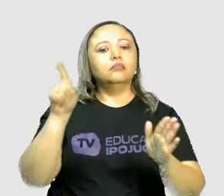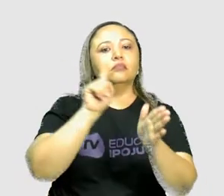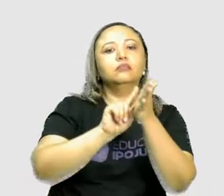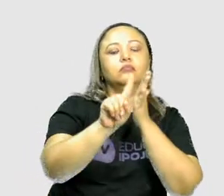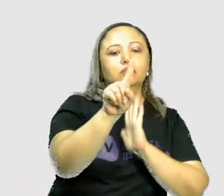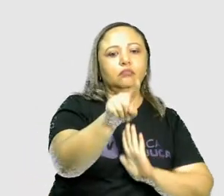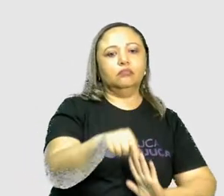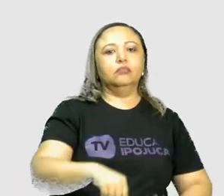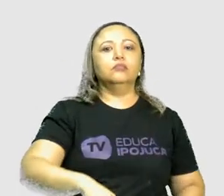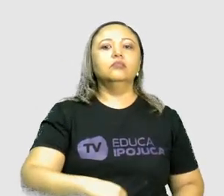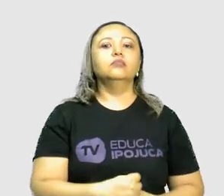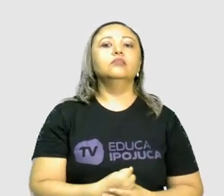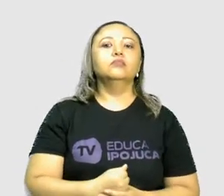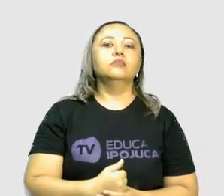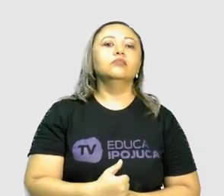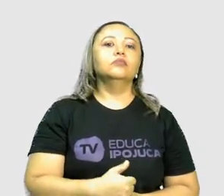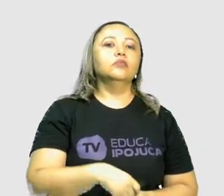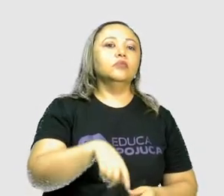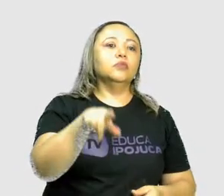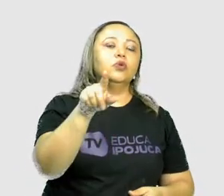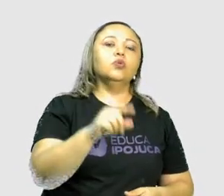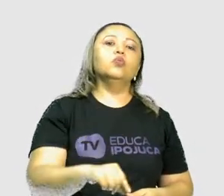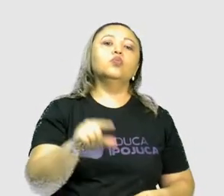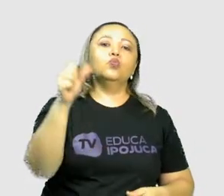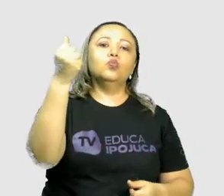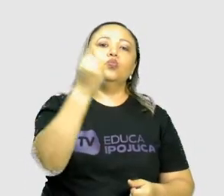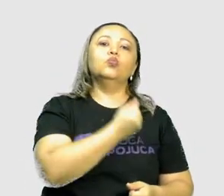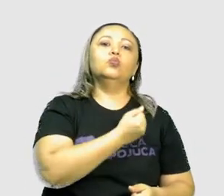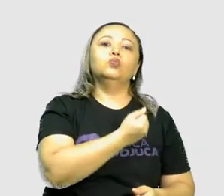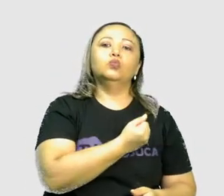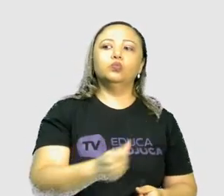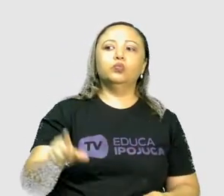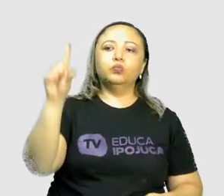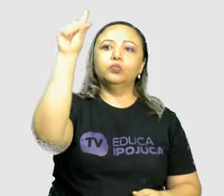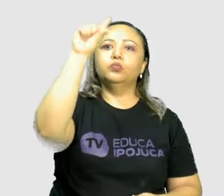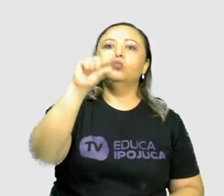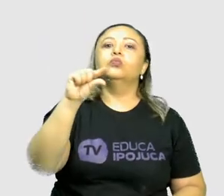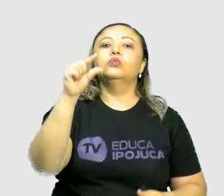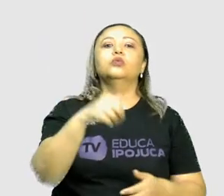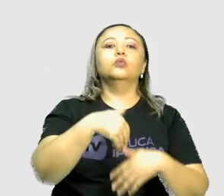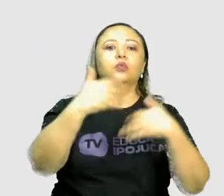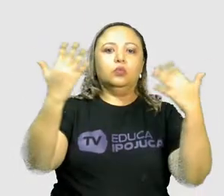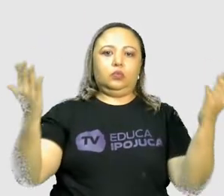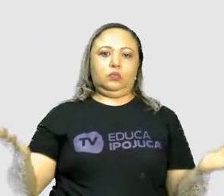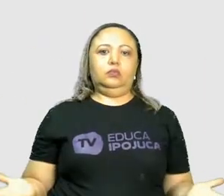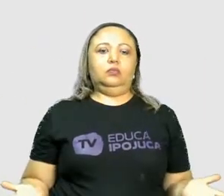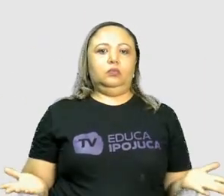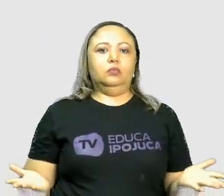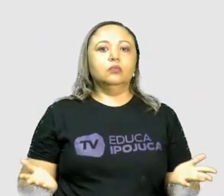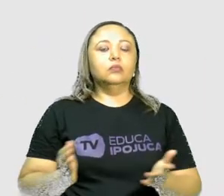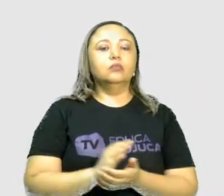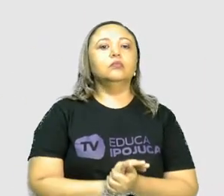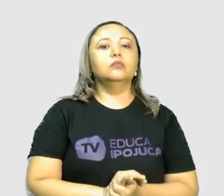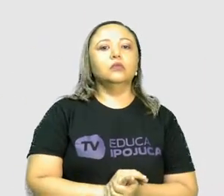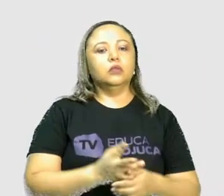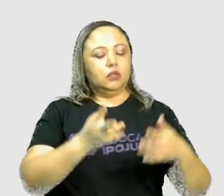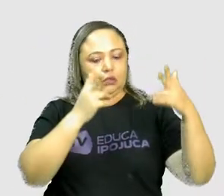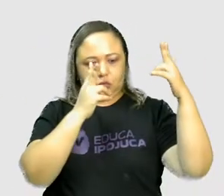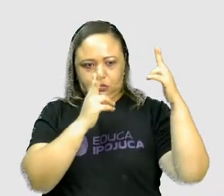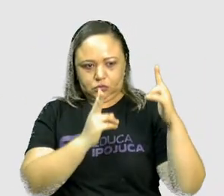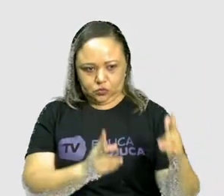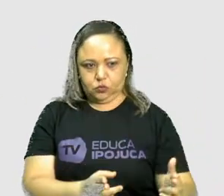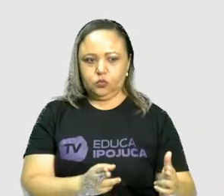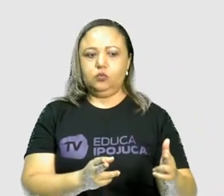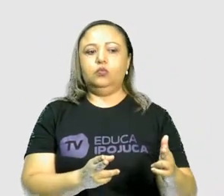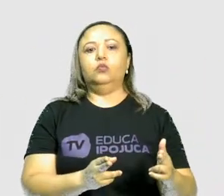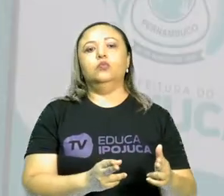Qual é o menor desses números que estão em comum? Tanto como